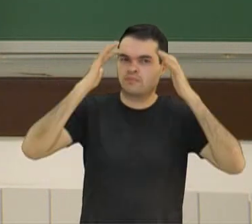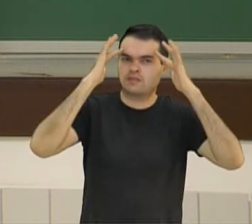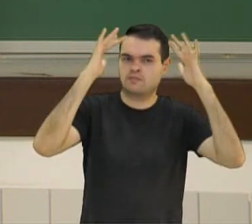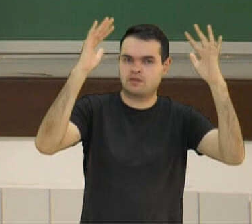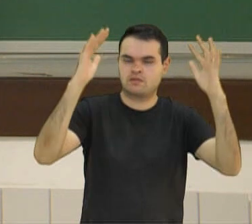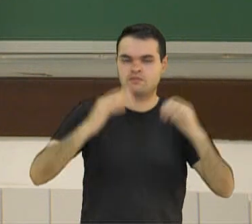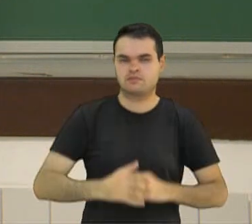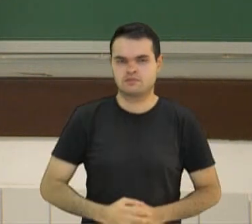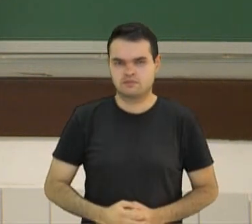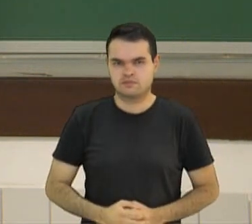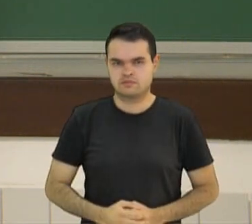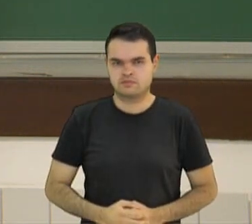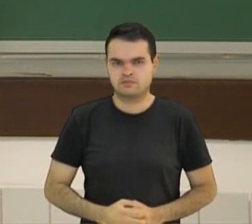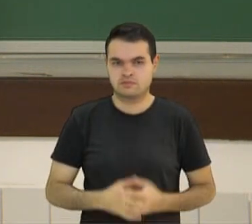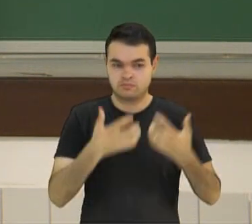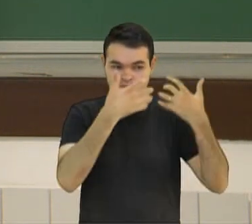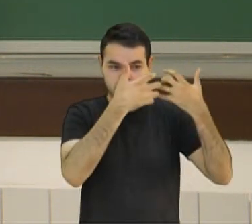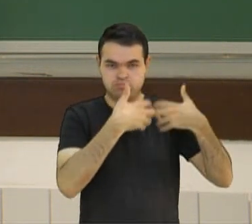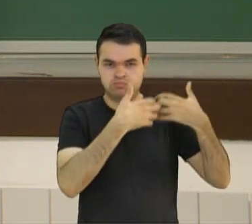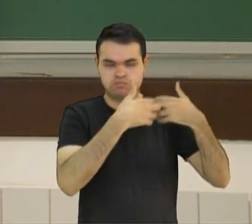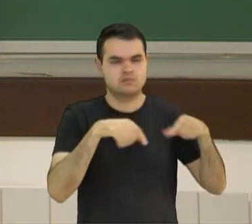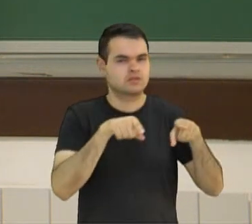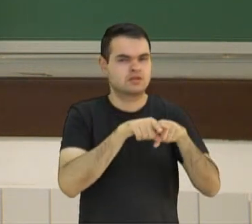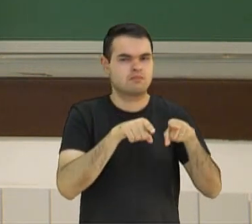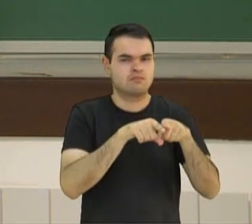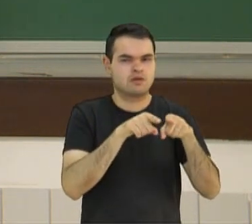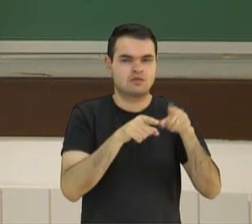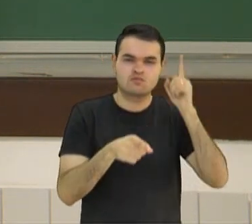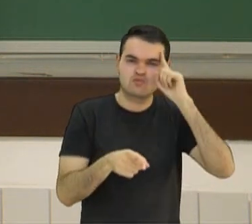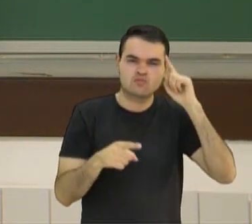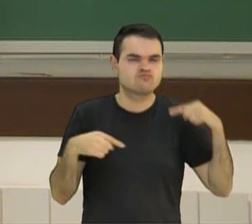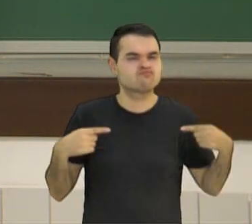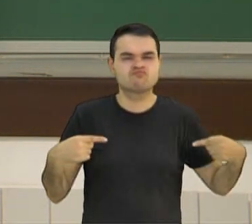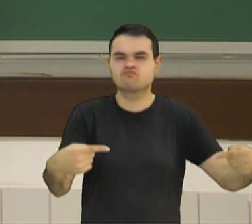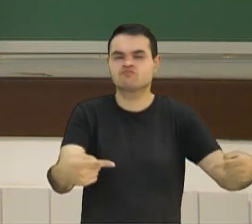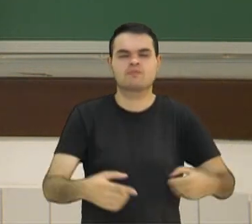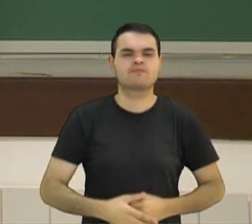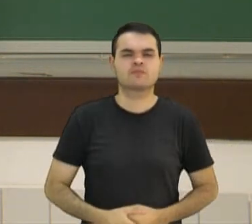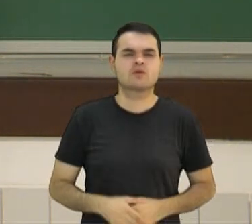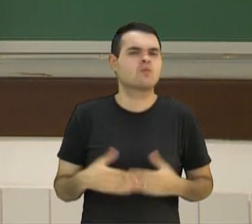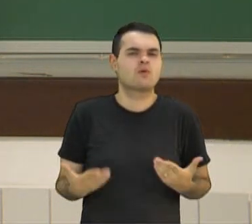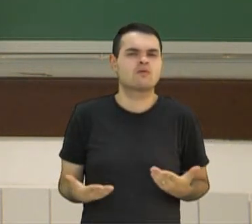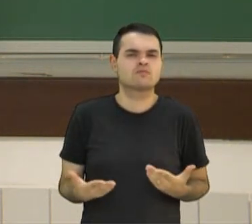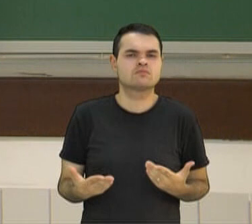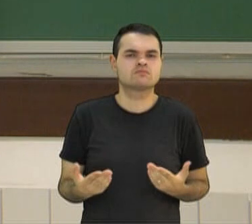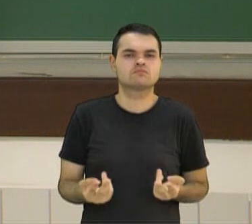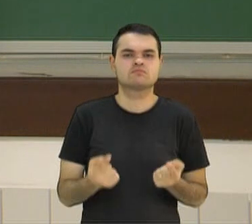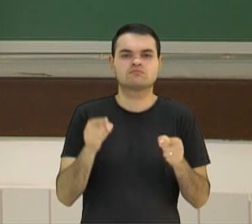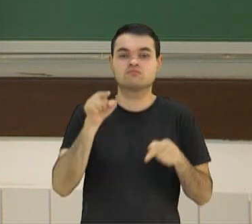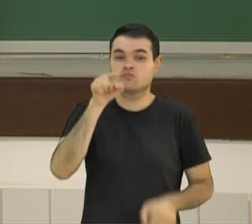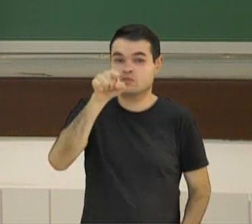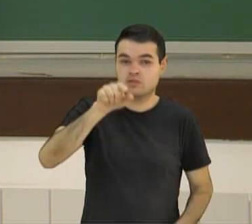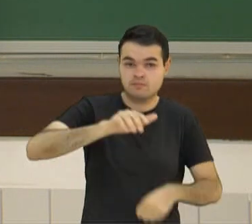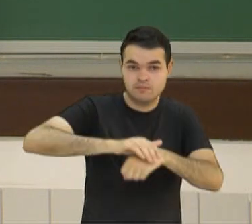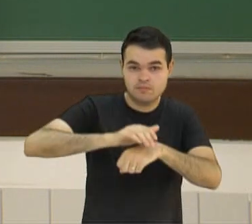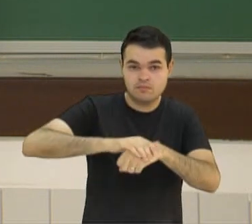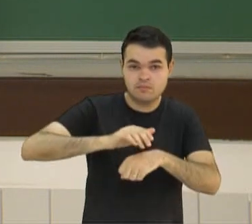respeito do nosso pensamento e das reflexões que nós fazemos no dia a dia. Qual é a imagem que você tem de você mesmo?